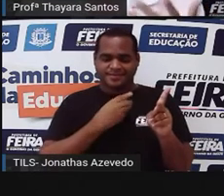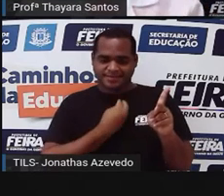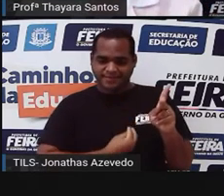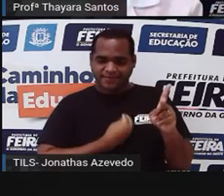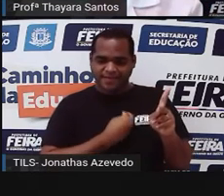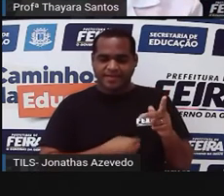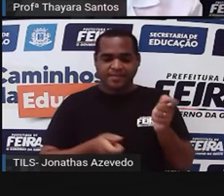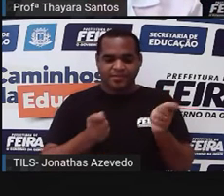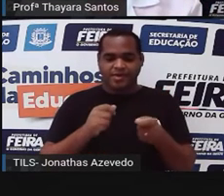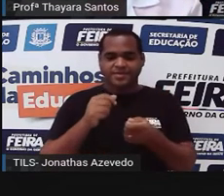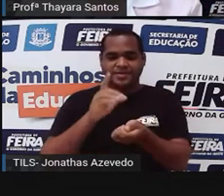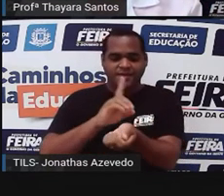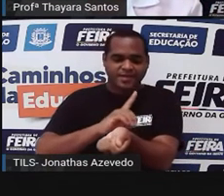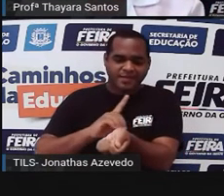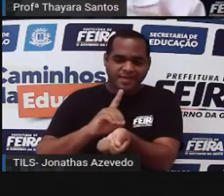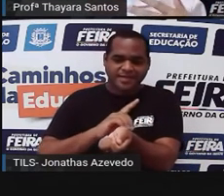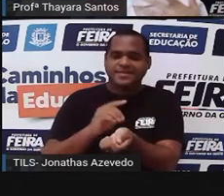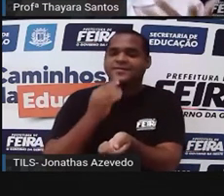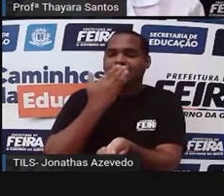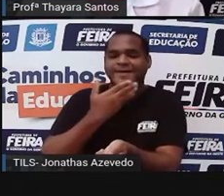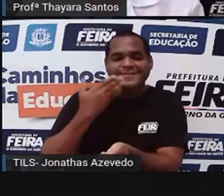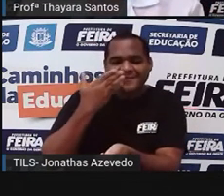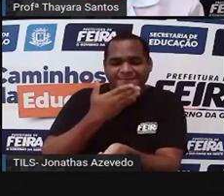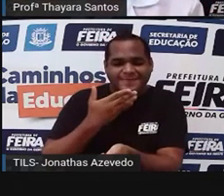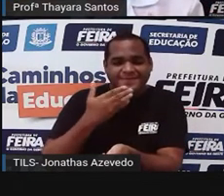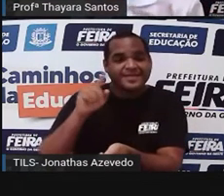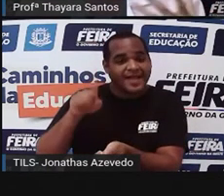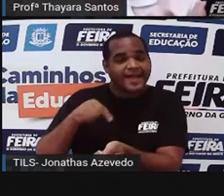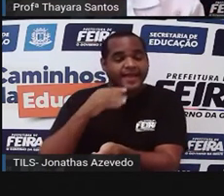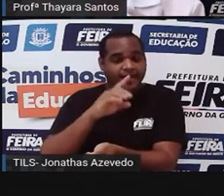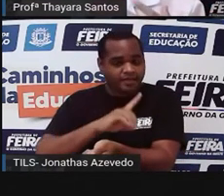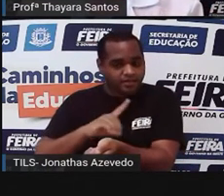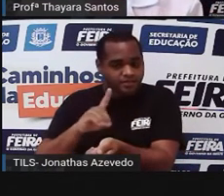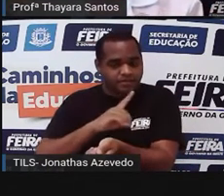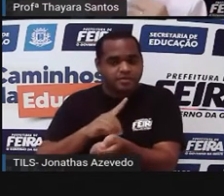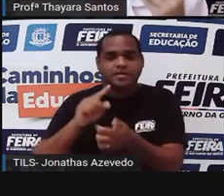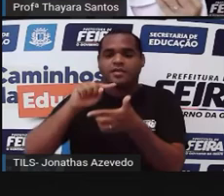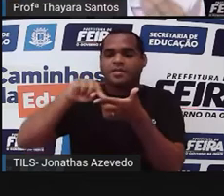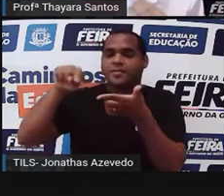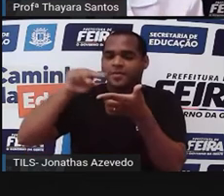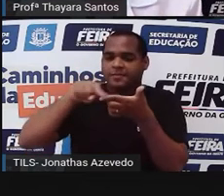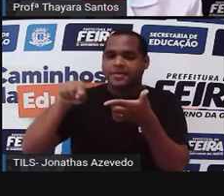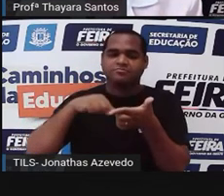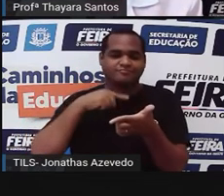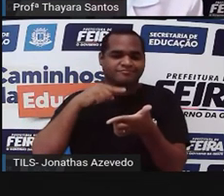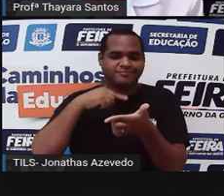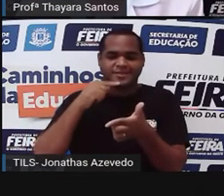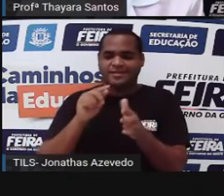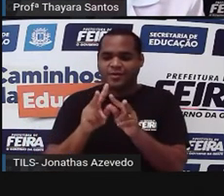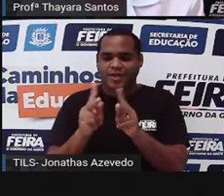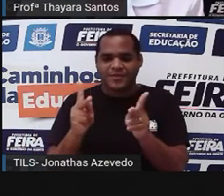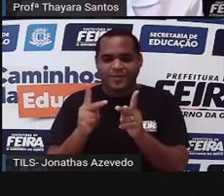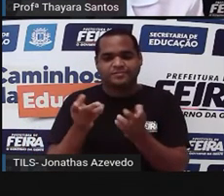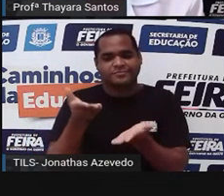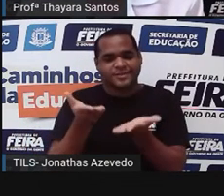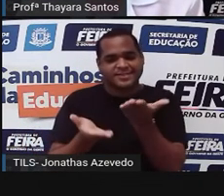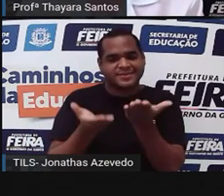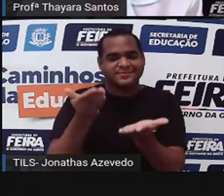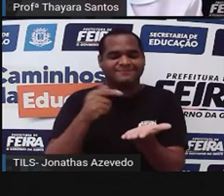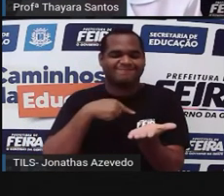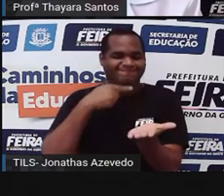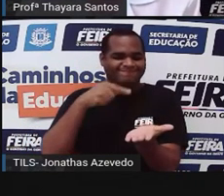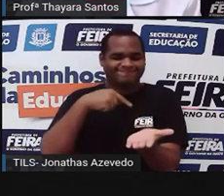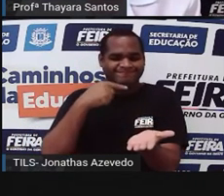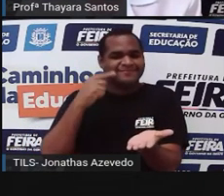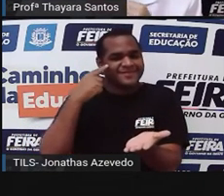controle da glicose no nosso corpo. Então, a pessoa que é diabética, ela tem problemas aí nesse controle desses hormônios que são produzidos lá